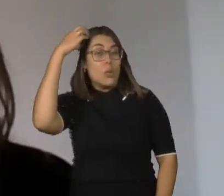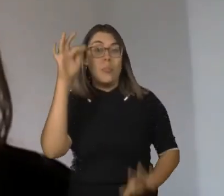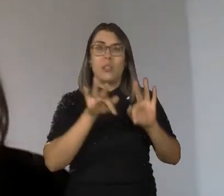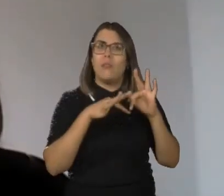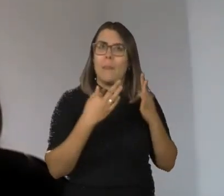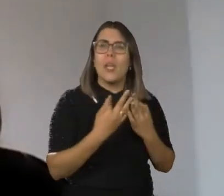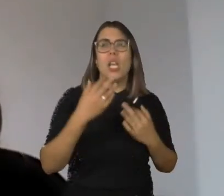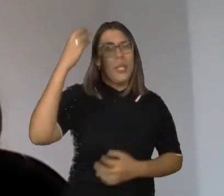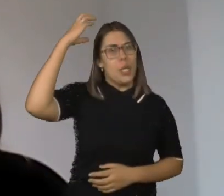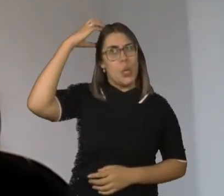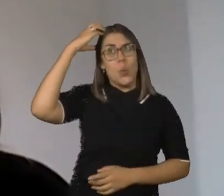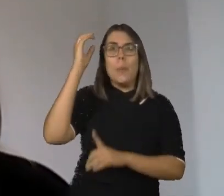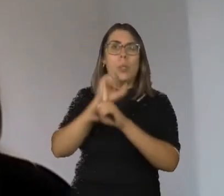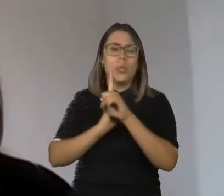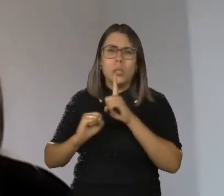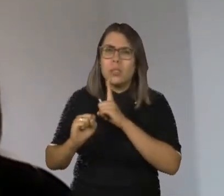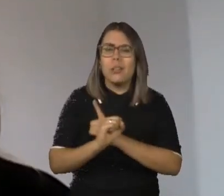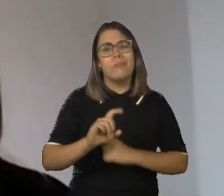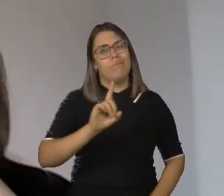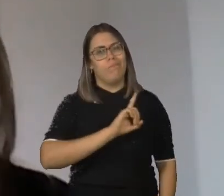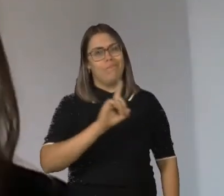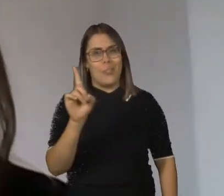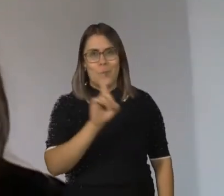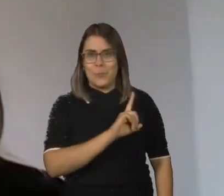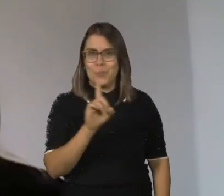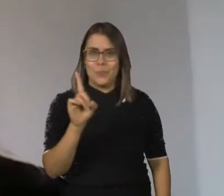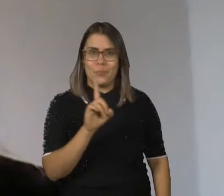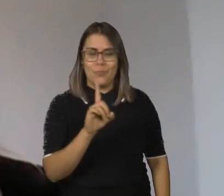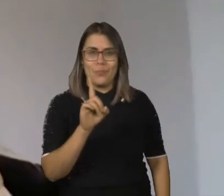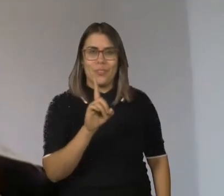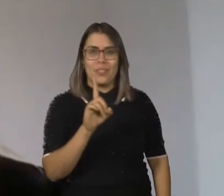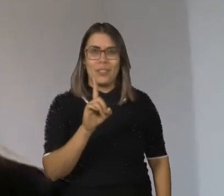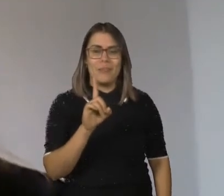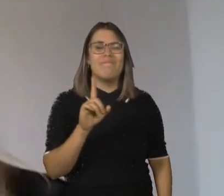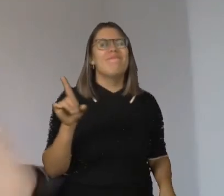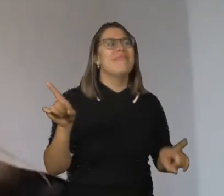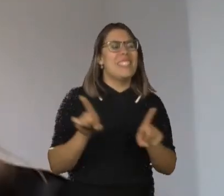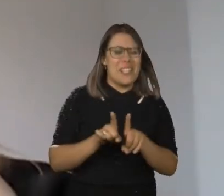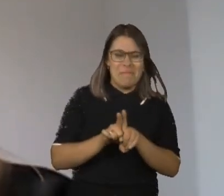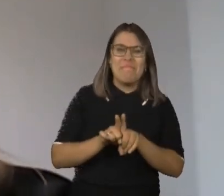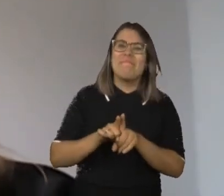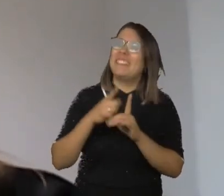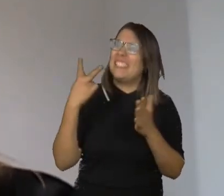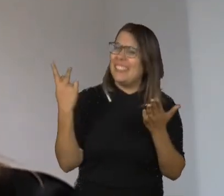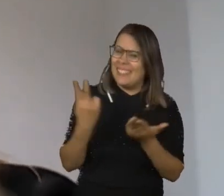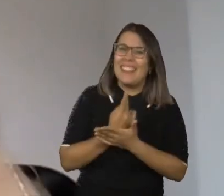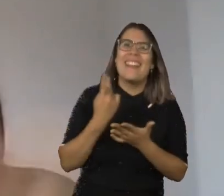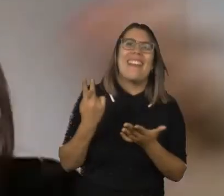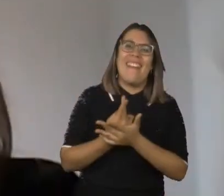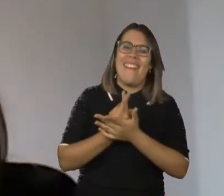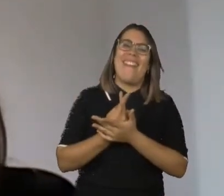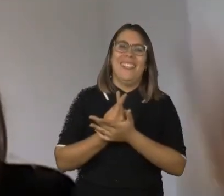social responsável pela deficiência intelectual. Não. isso seria tão ingênuo, tão reducionista